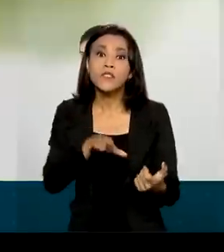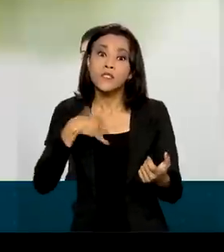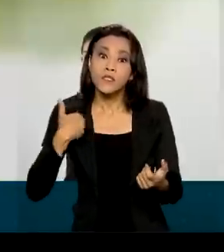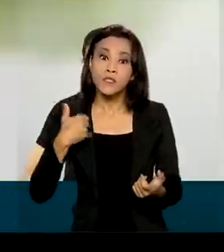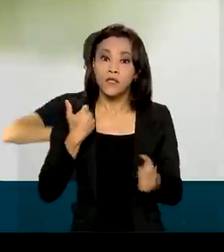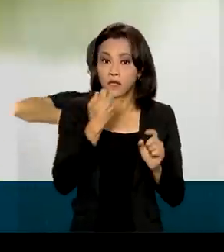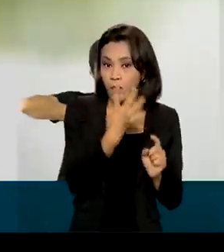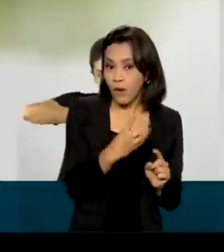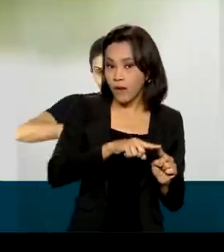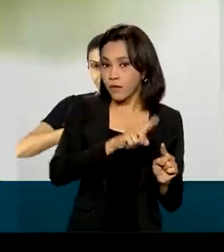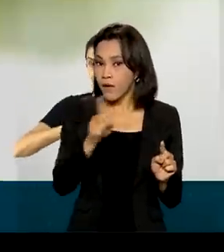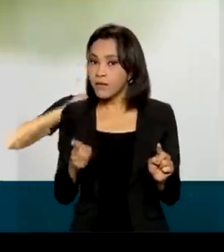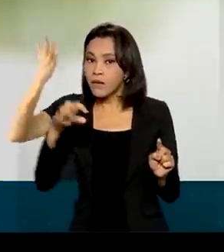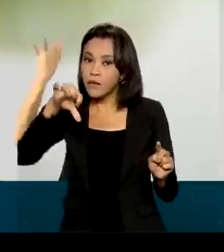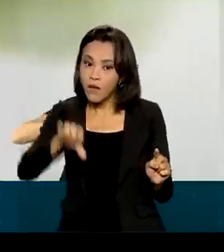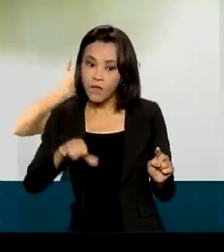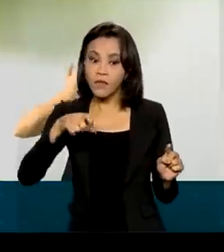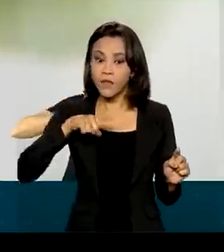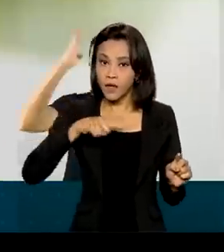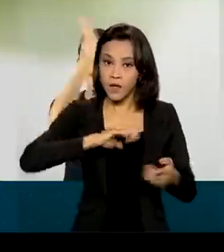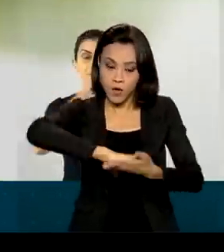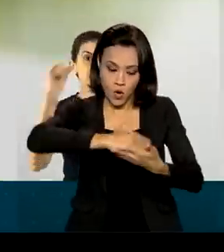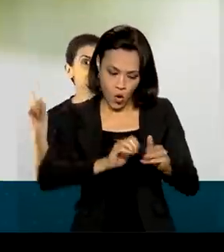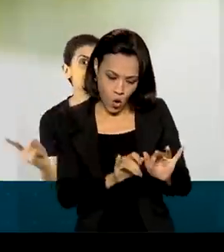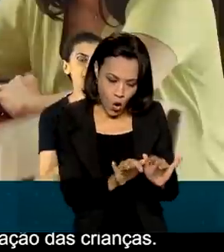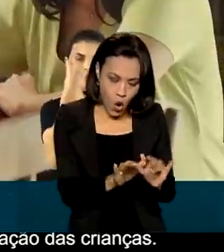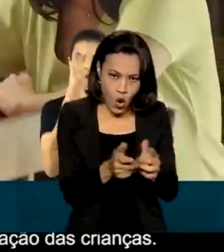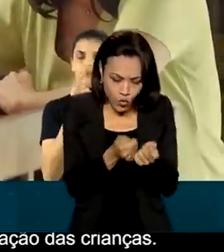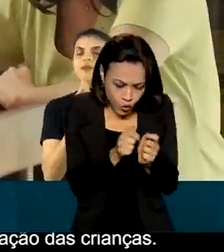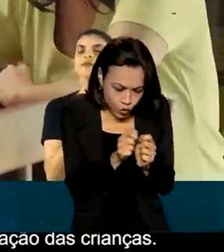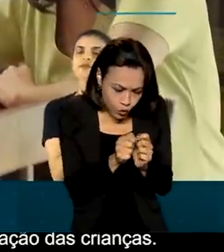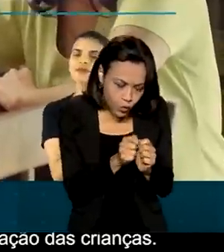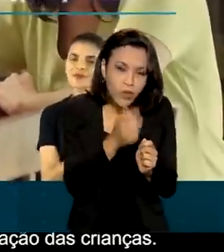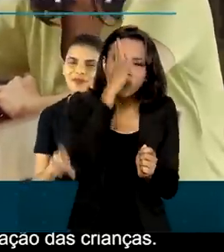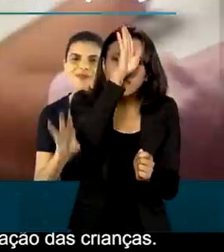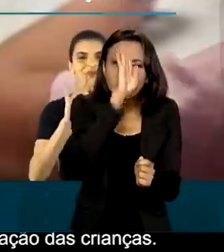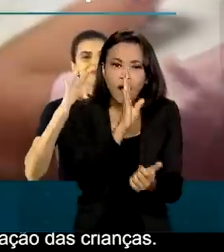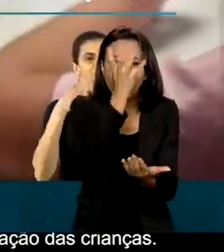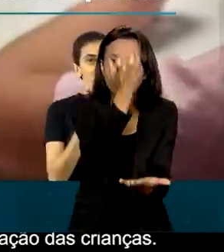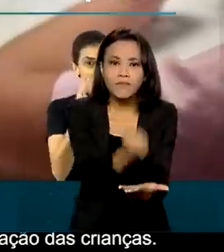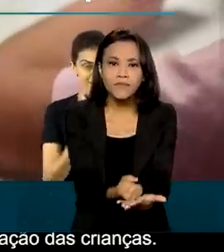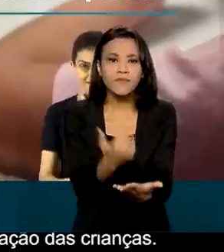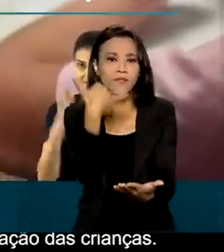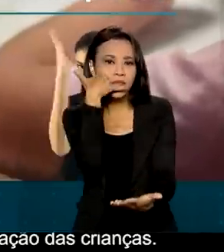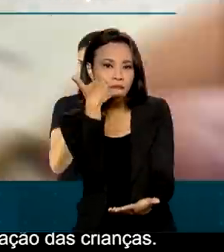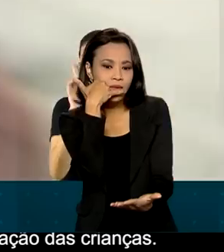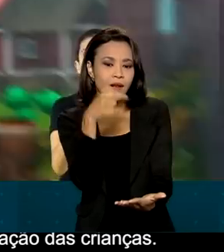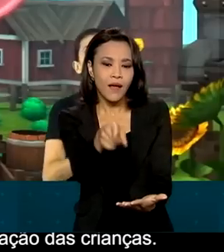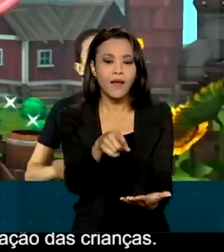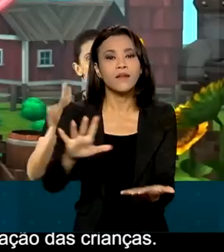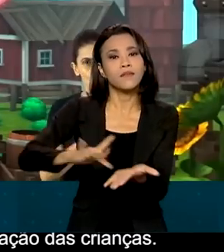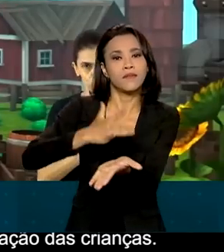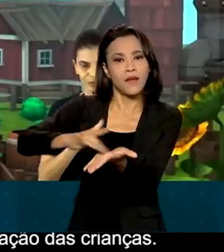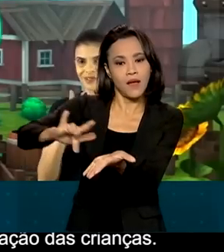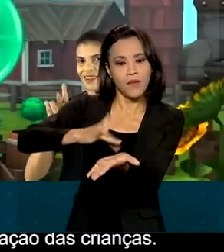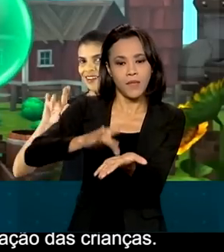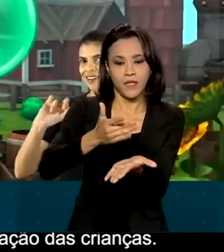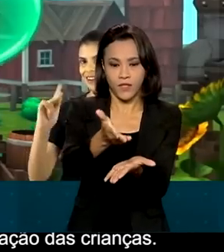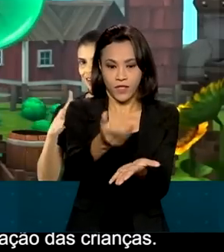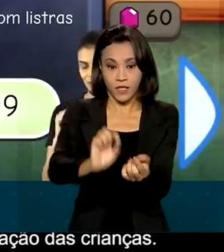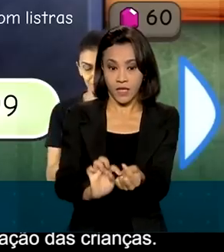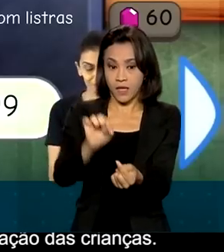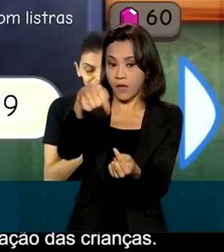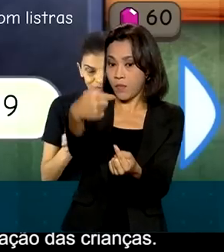idade. Além do computador, o jogo pode ser baixado gratuitamente nos celulares e tablets. Depois,